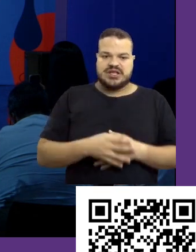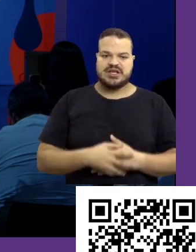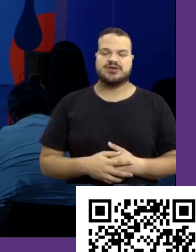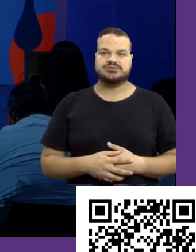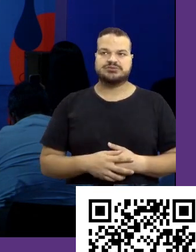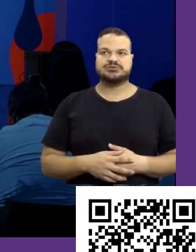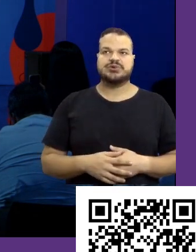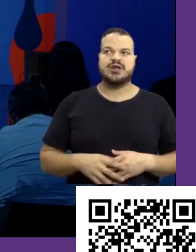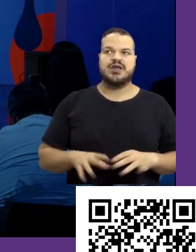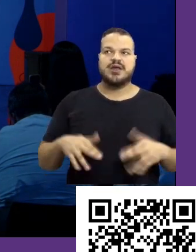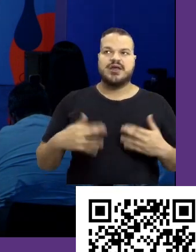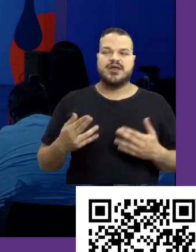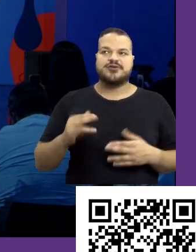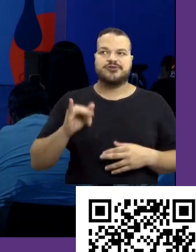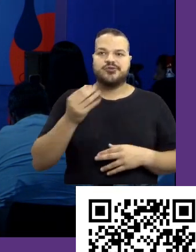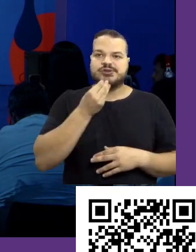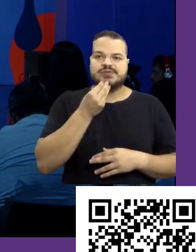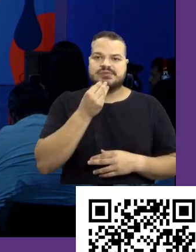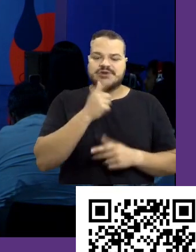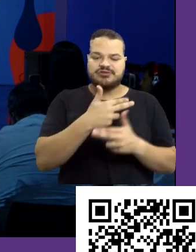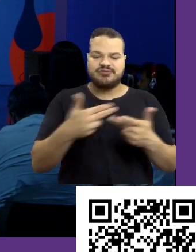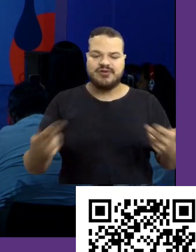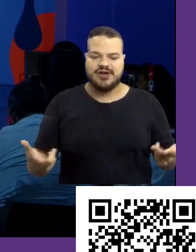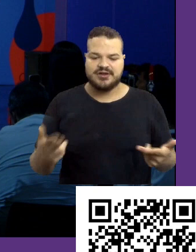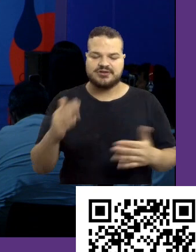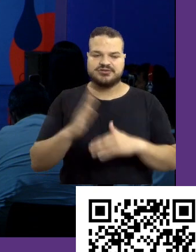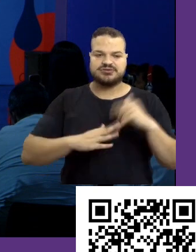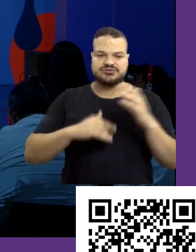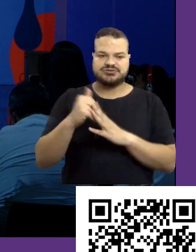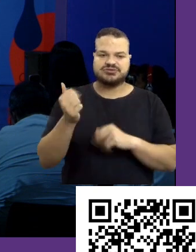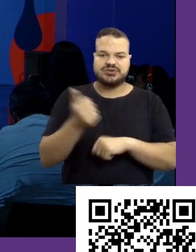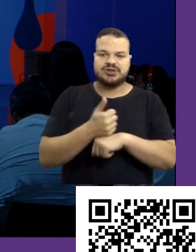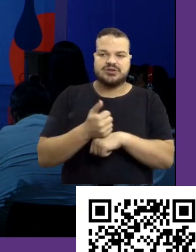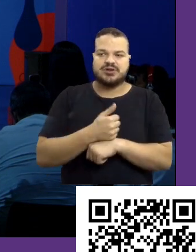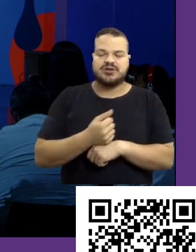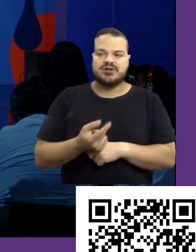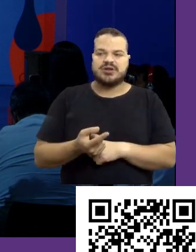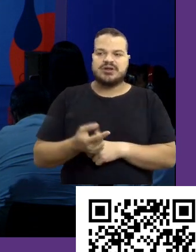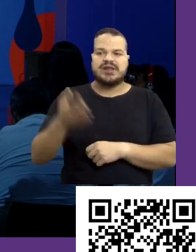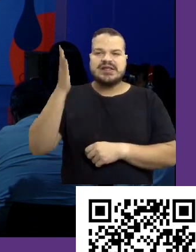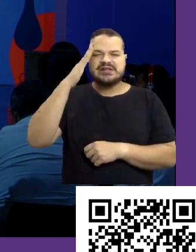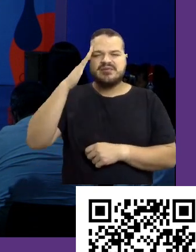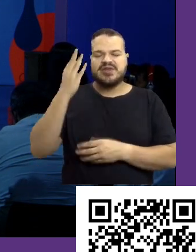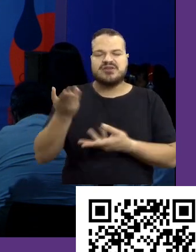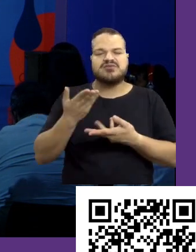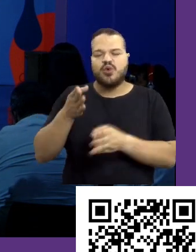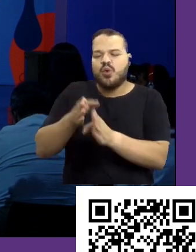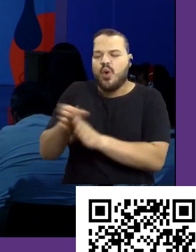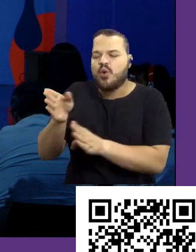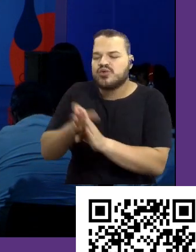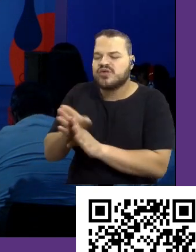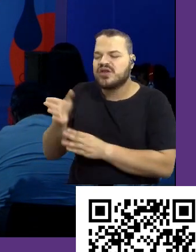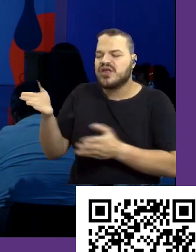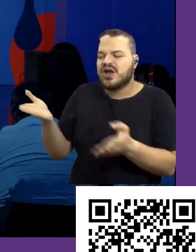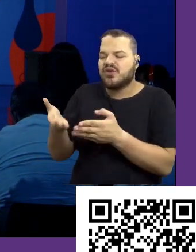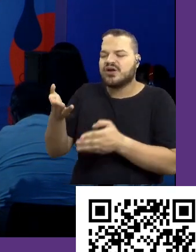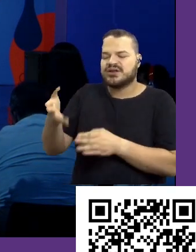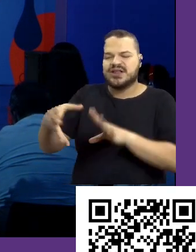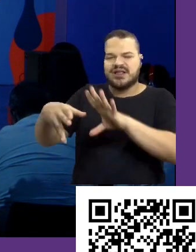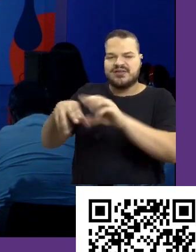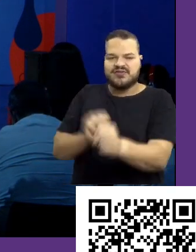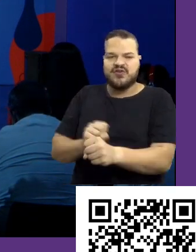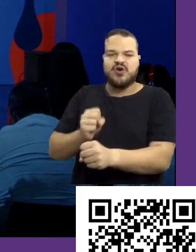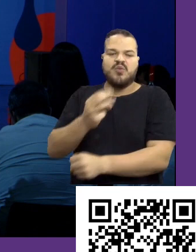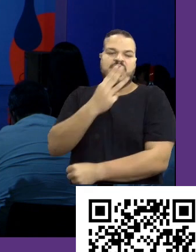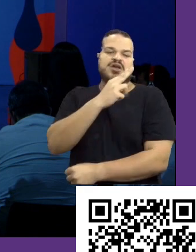considerando todas as possibilidades de carreira? Então, queria saber de você que recomendação você dá pra quem tá terminando agora o ensino médio, tá